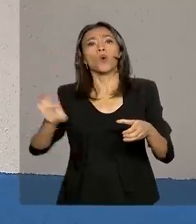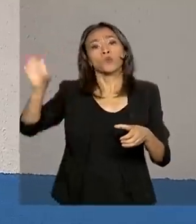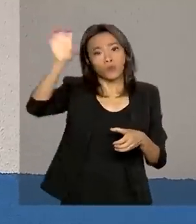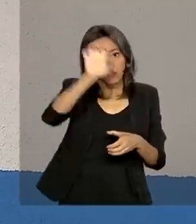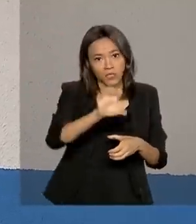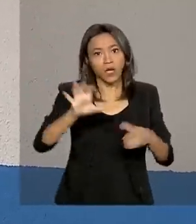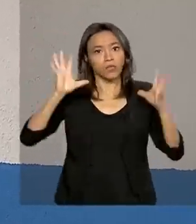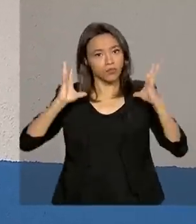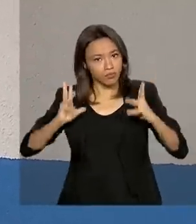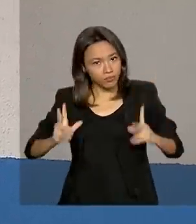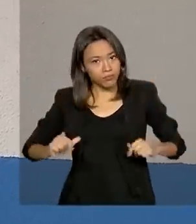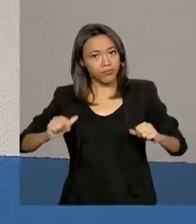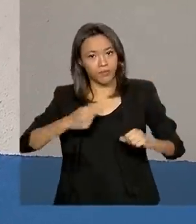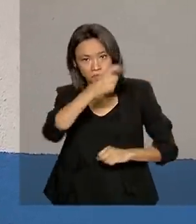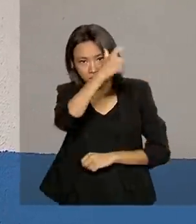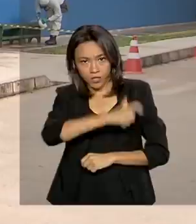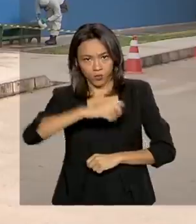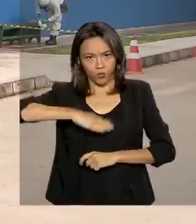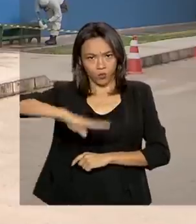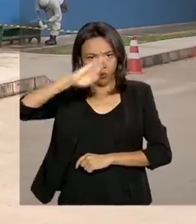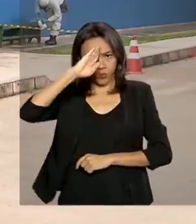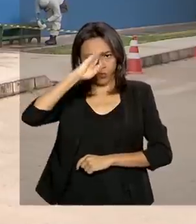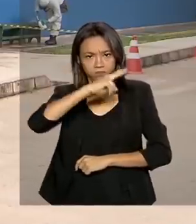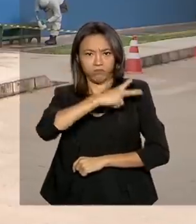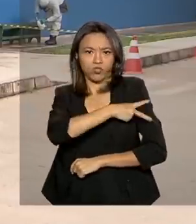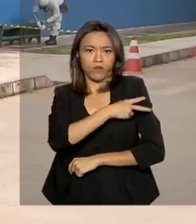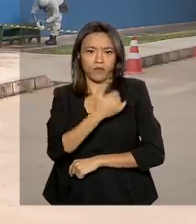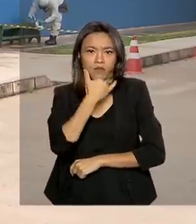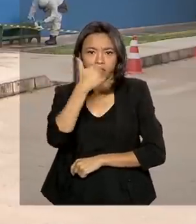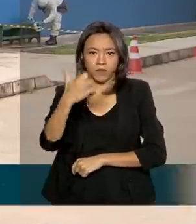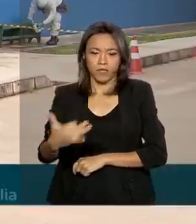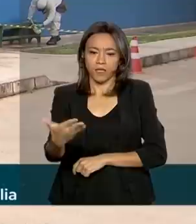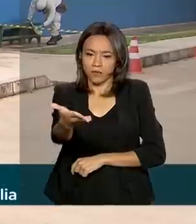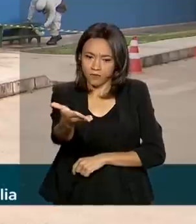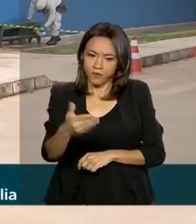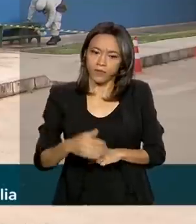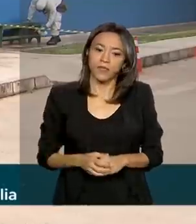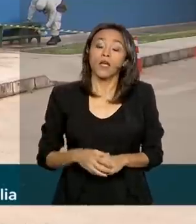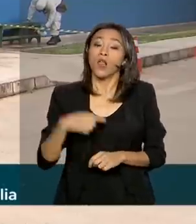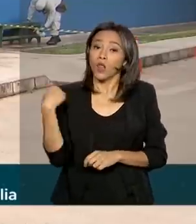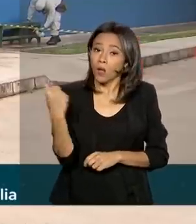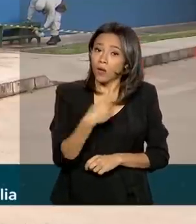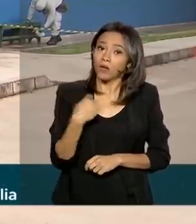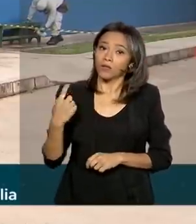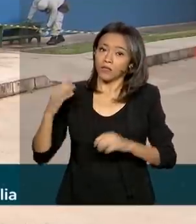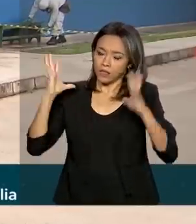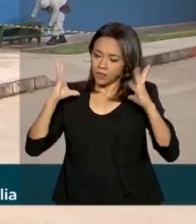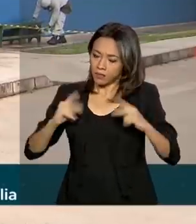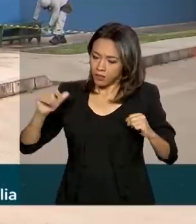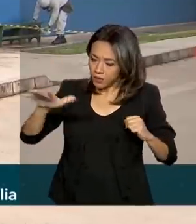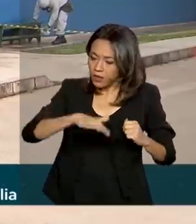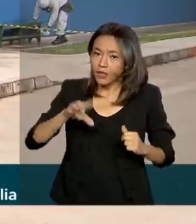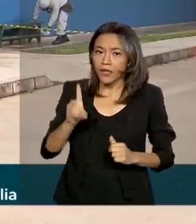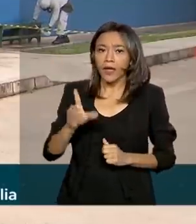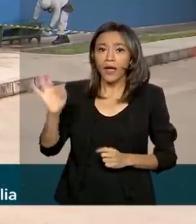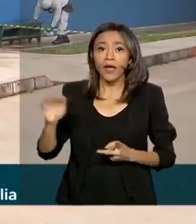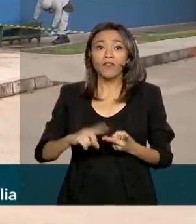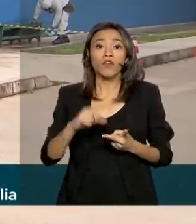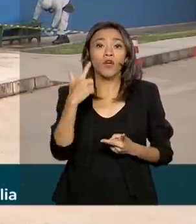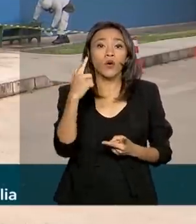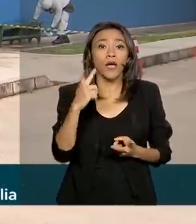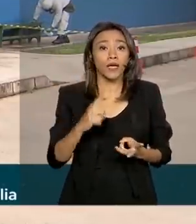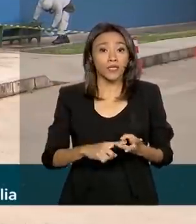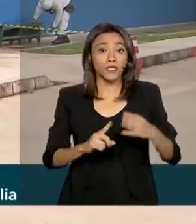grupamento de fuzileiros navais de Brasília. A gente está atuando as desinfecções, tanto na área do Distrito Federal, como Goiás e Tocantins,